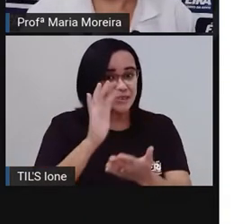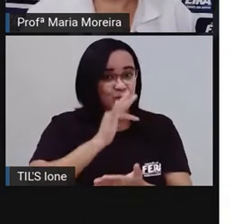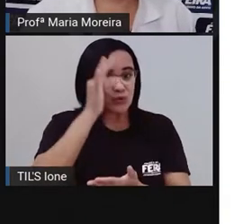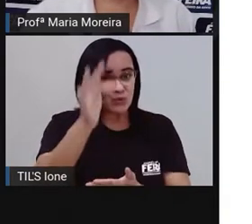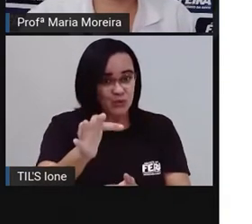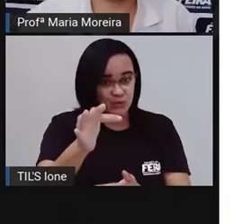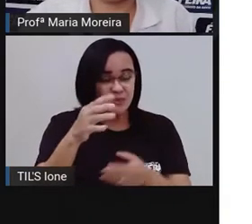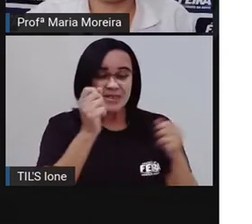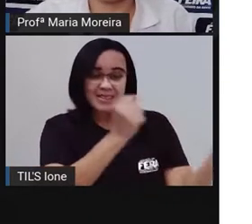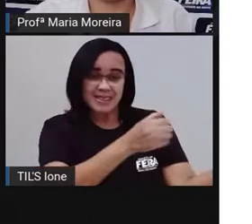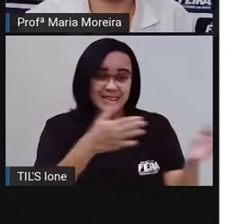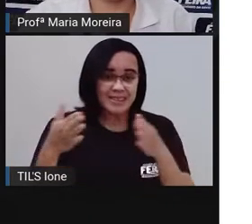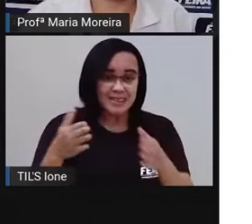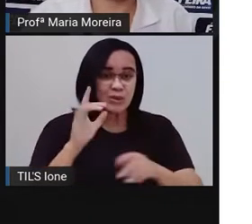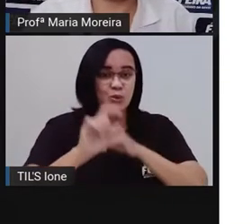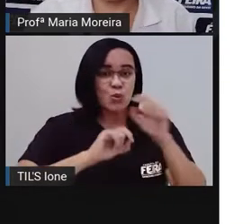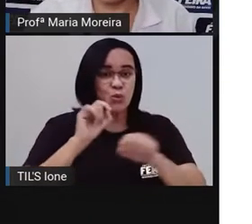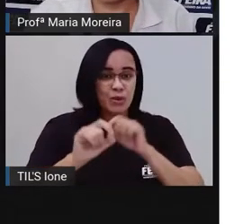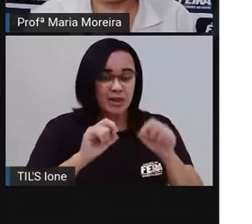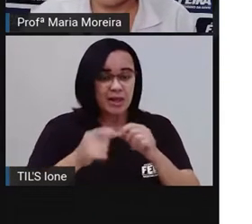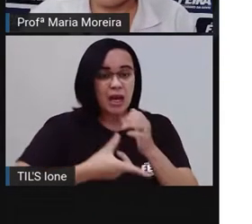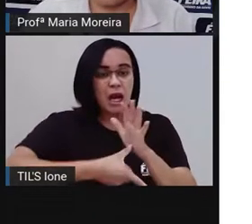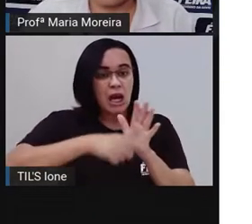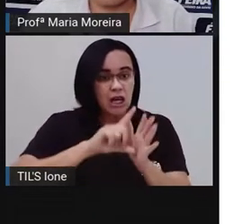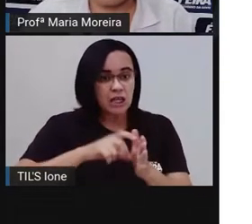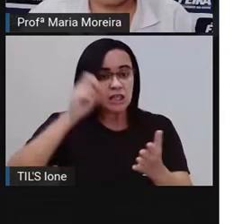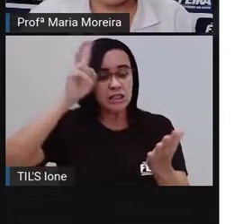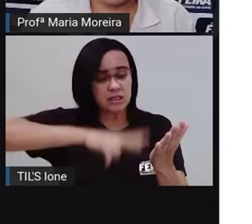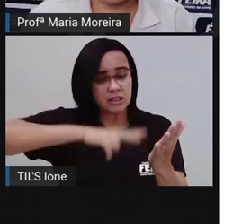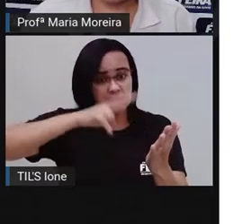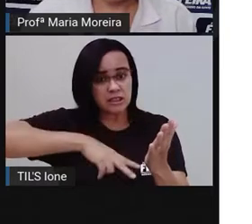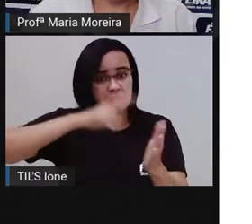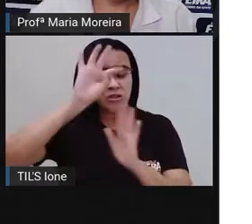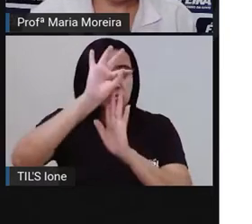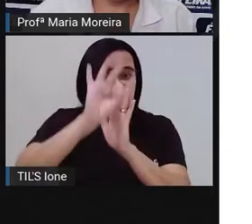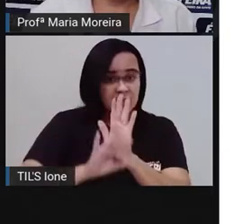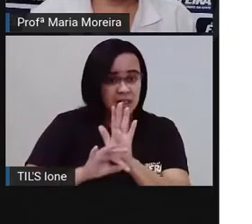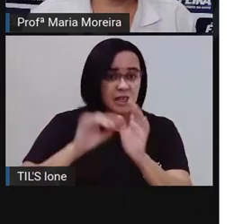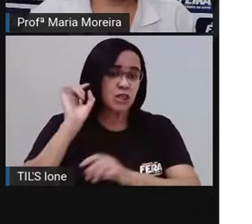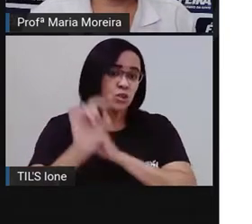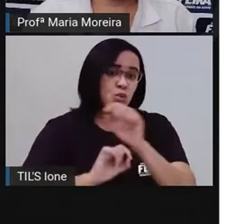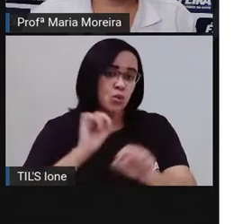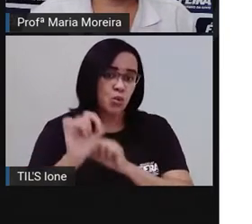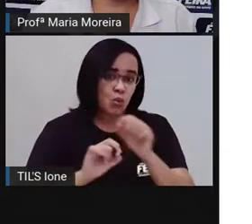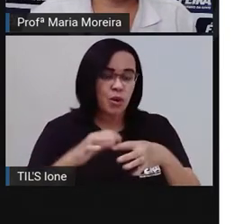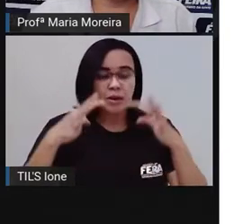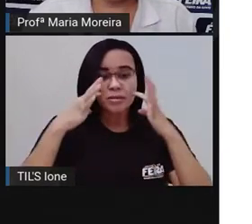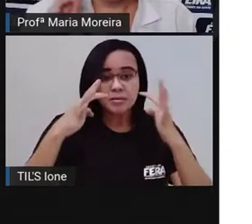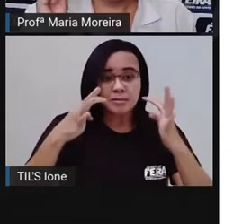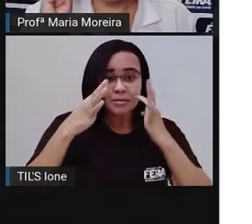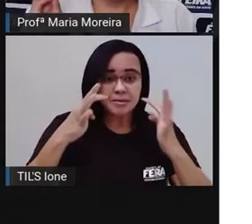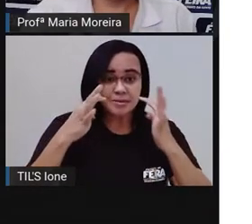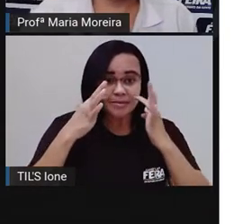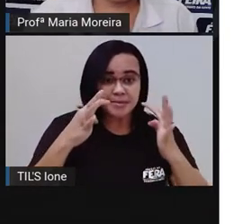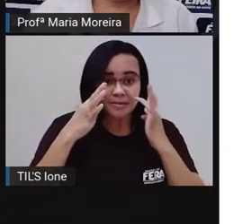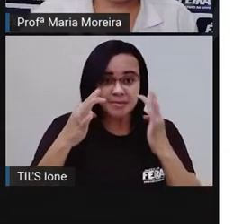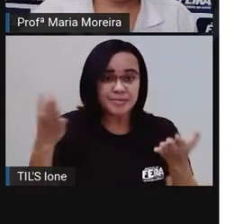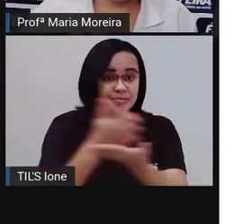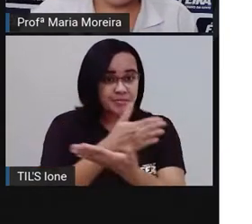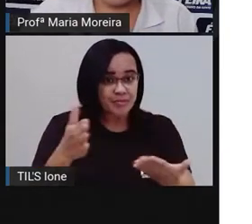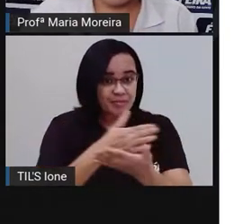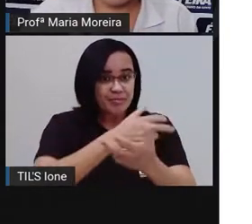Bom, antes de qualquer coisa, a Pró vai fazer a leitura de um texto com vocês e que é aí que vocês prestem atenção, né, em alguns